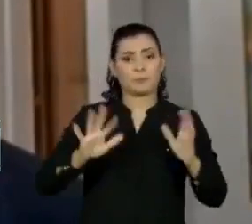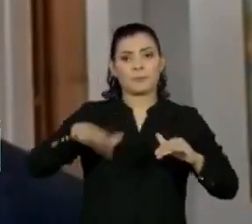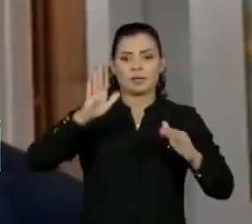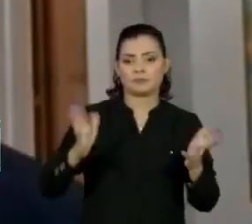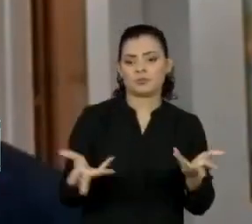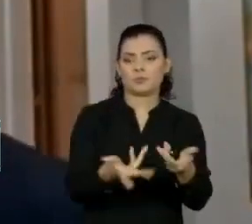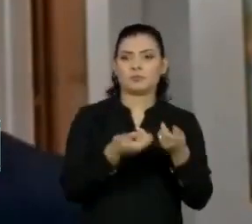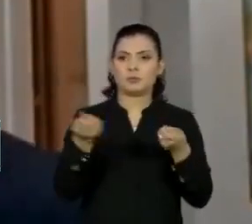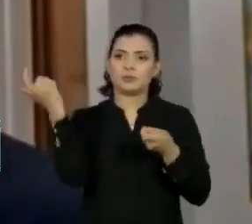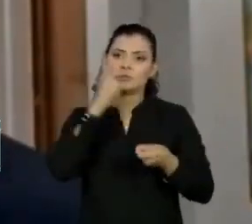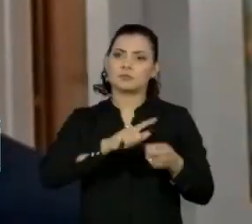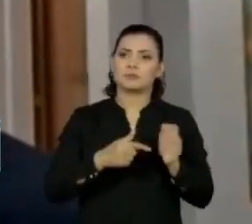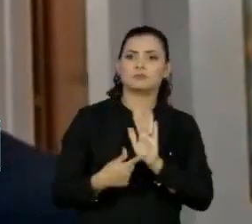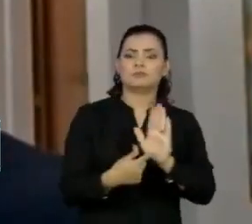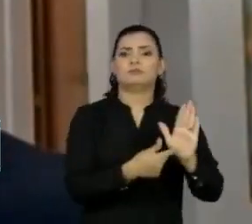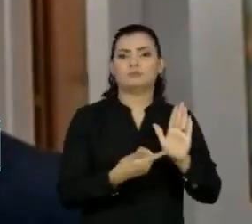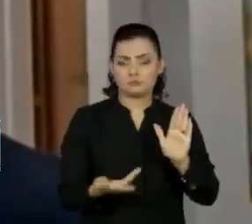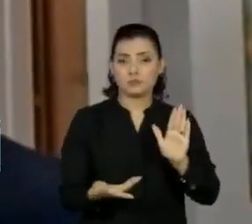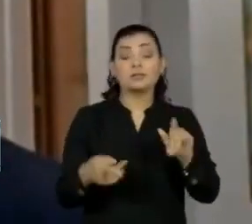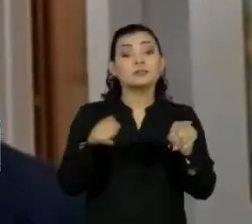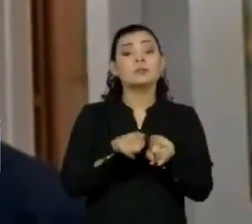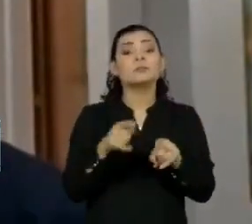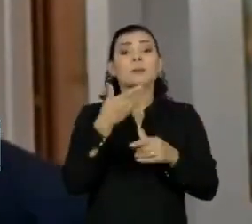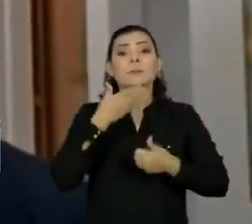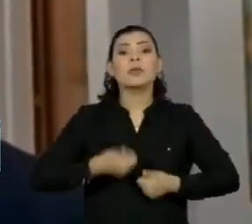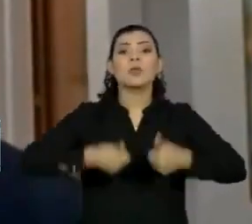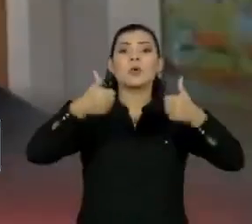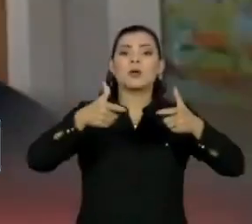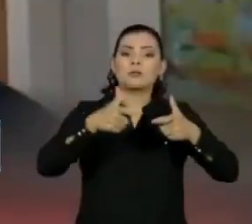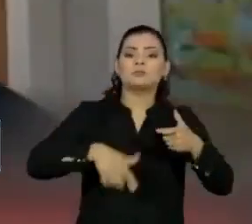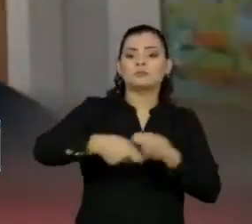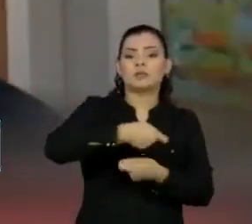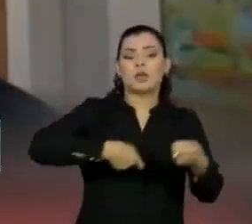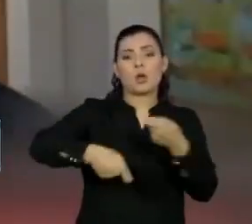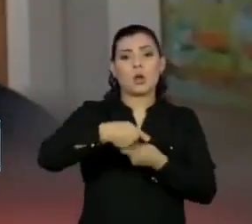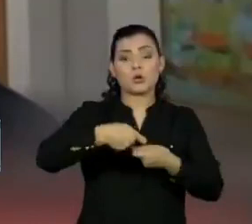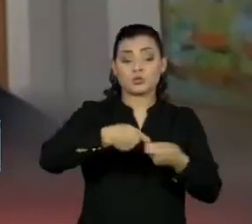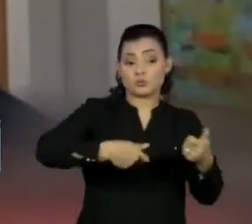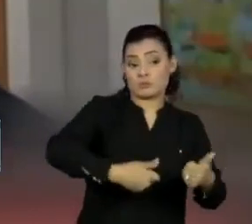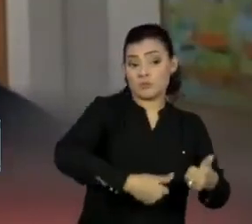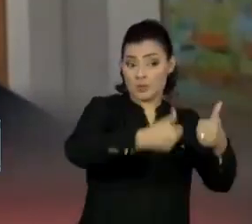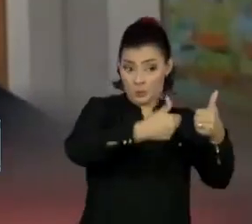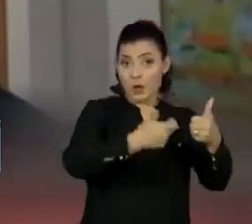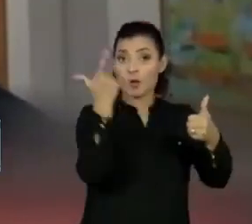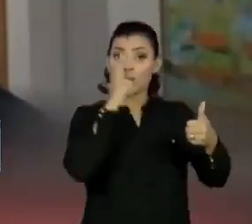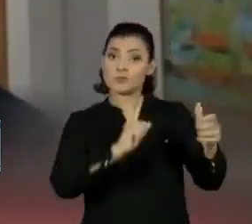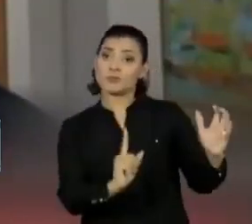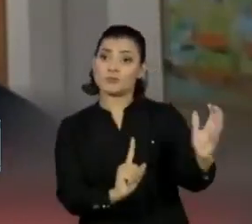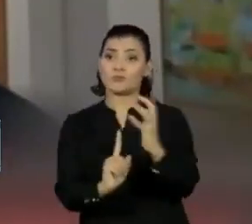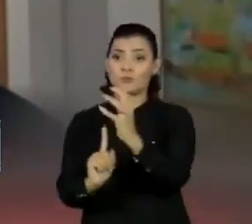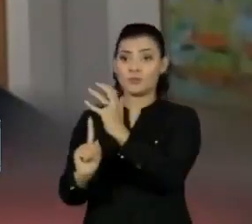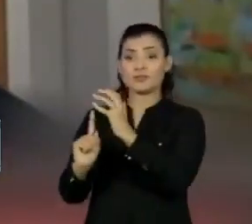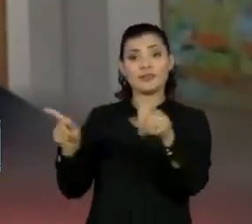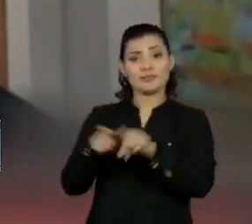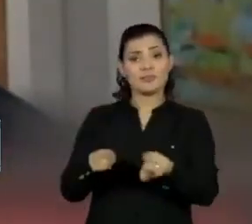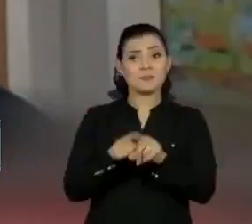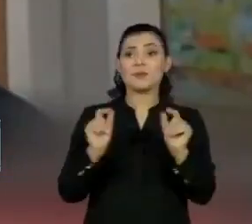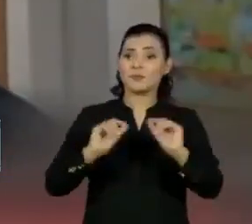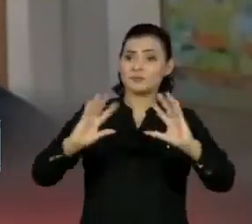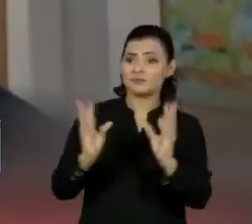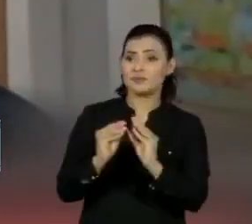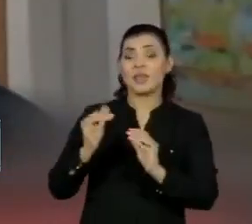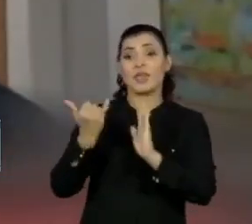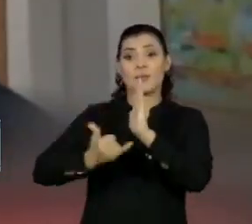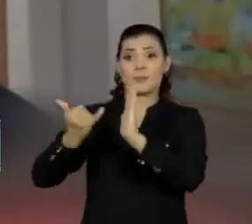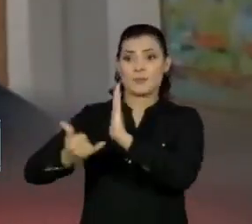eficiente, mais produtivo. E, por outro lado, como é que a gente melhora o ambiente de negócios. A melhoria do ambiente de negócios, sem dúvida nenhuma, é a simplificação